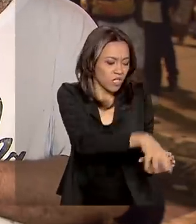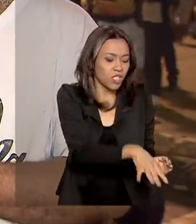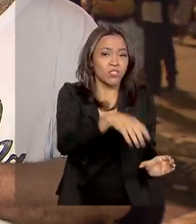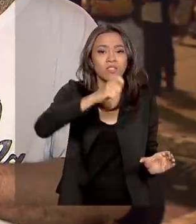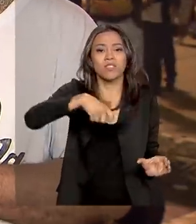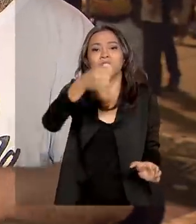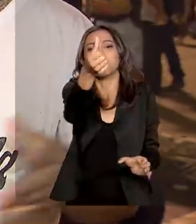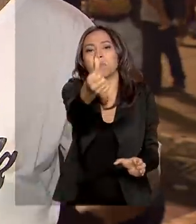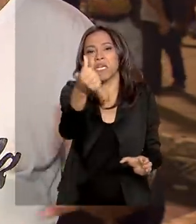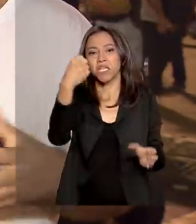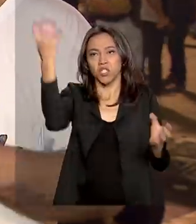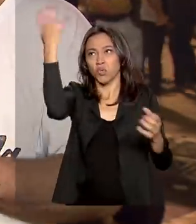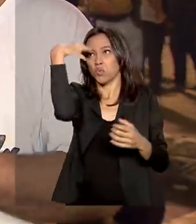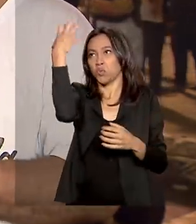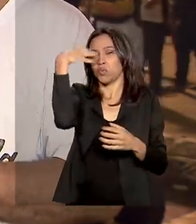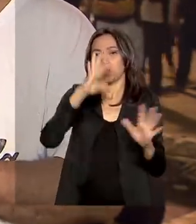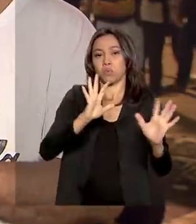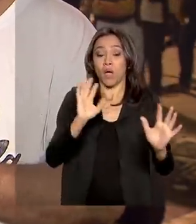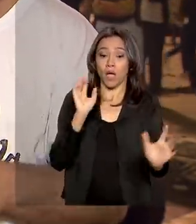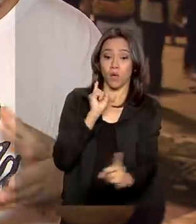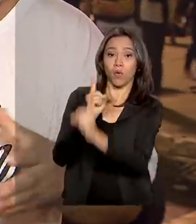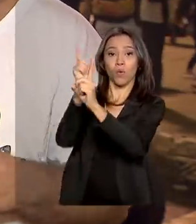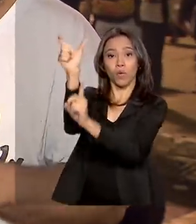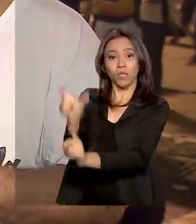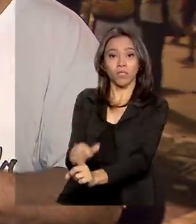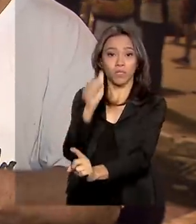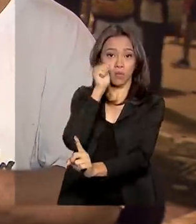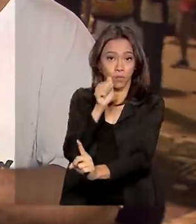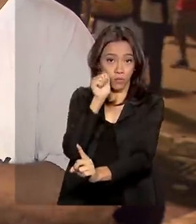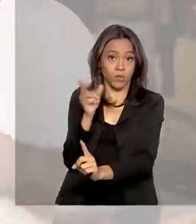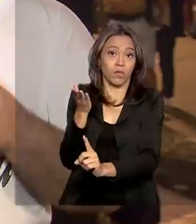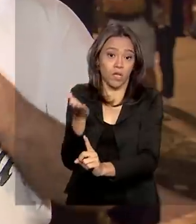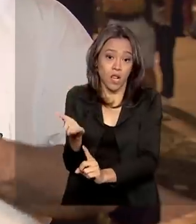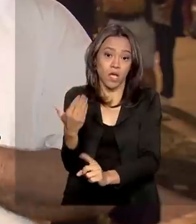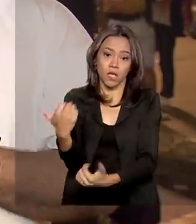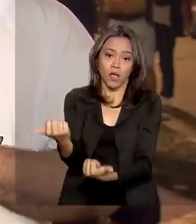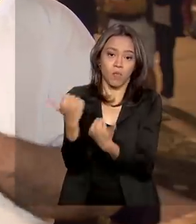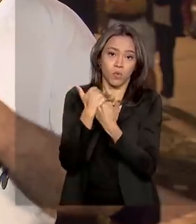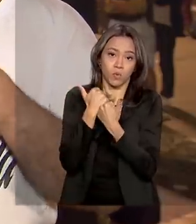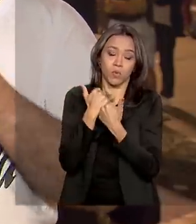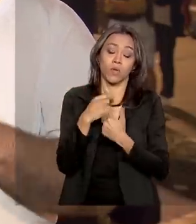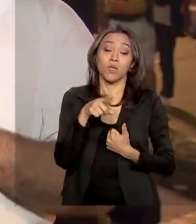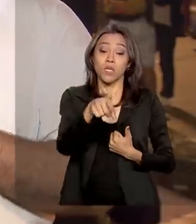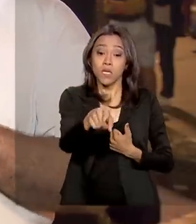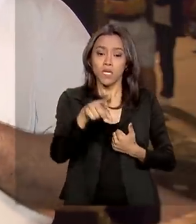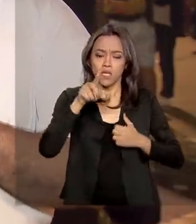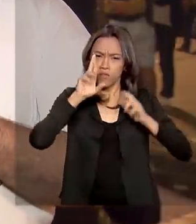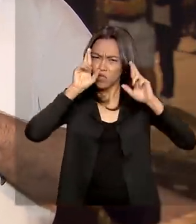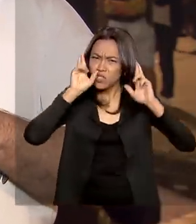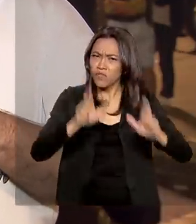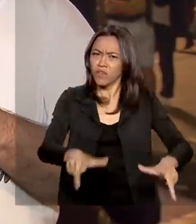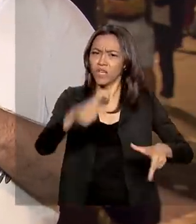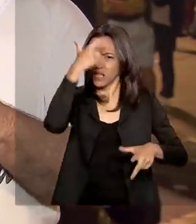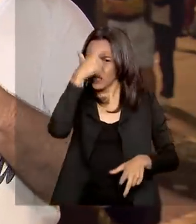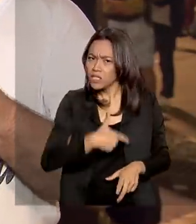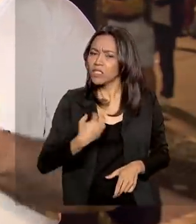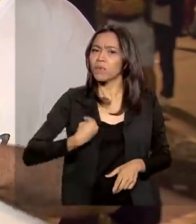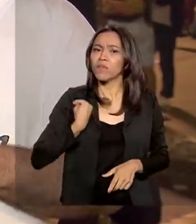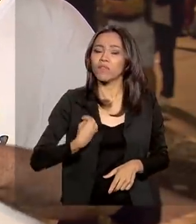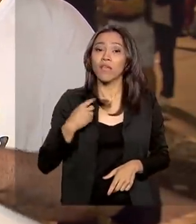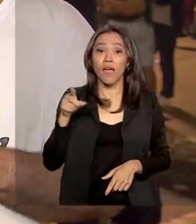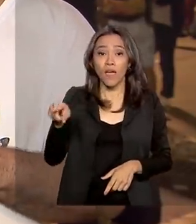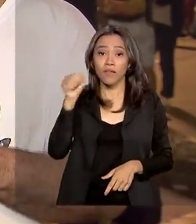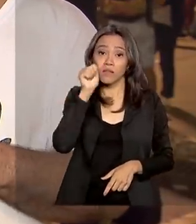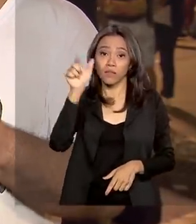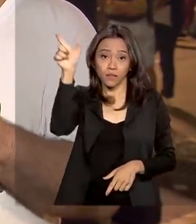banho, até que eu conhecia a Elvira, da ONG Futura Esperança. E o grande passo, o grande divisor de água foi ela